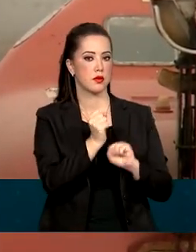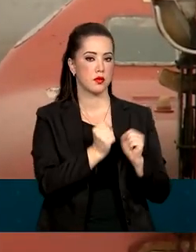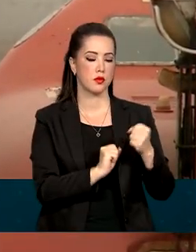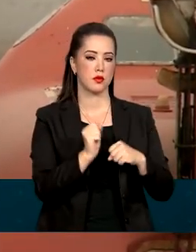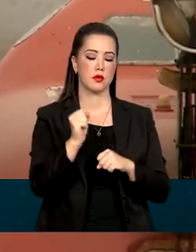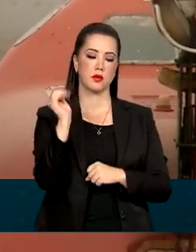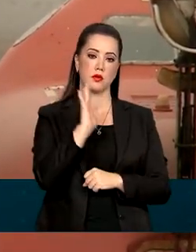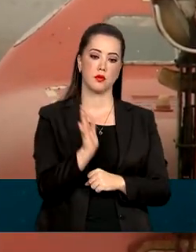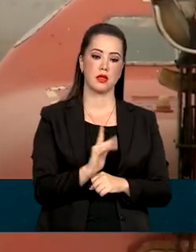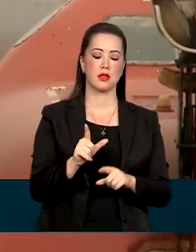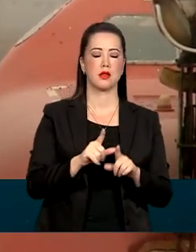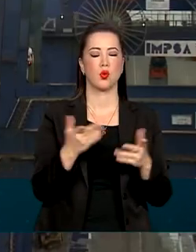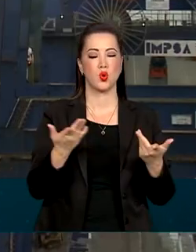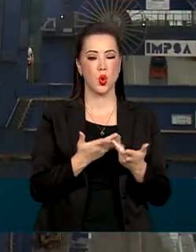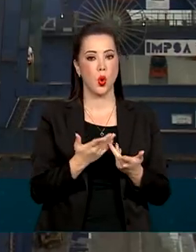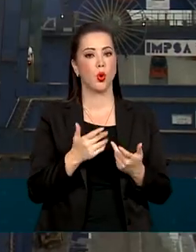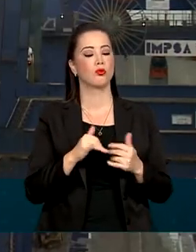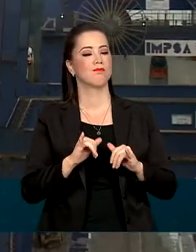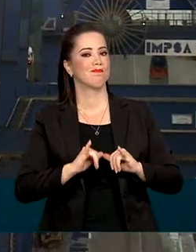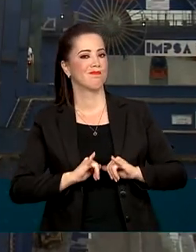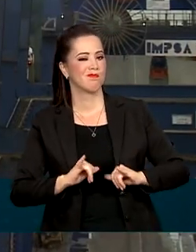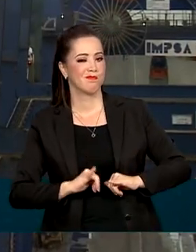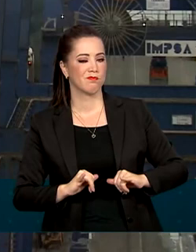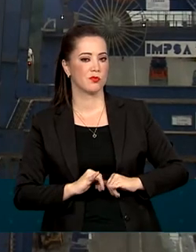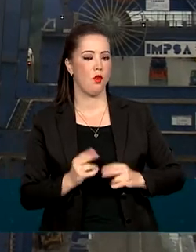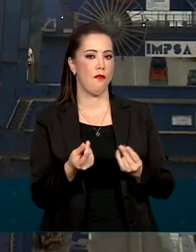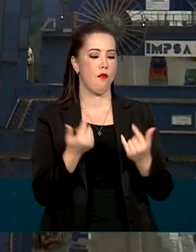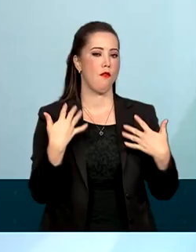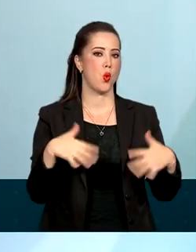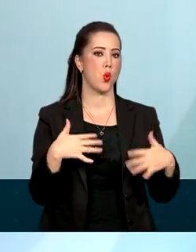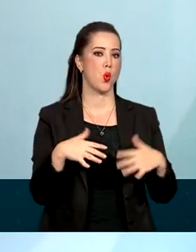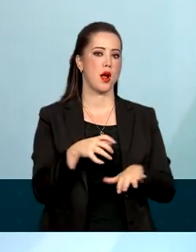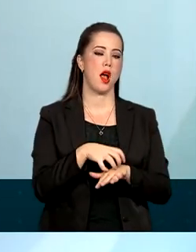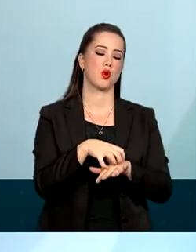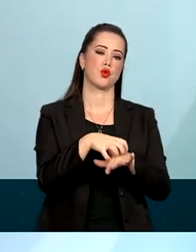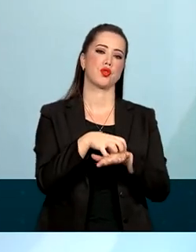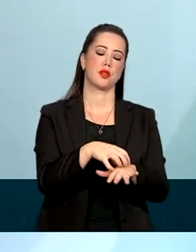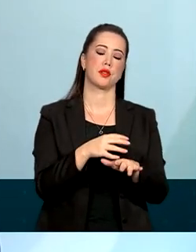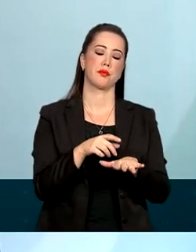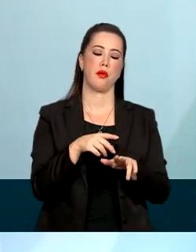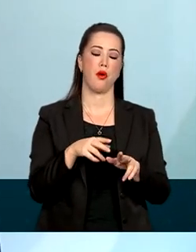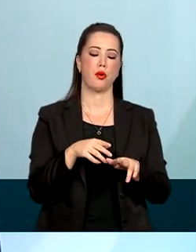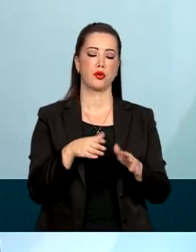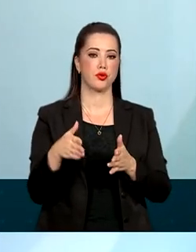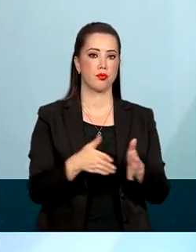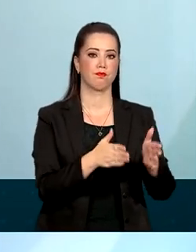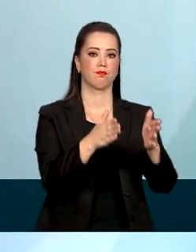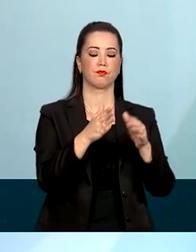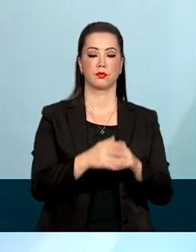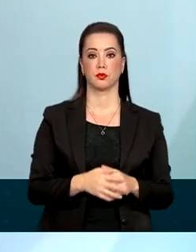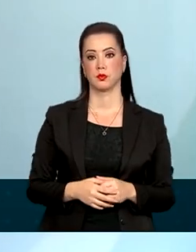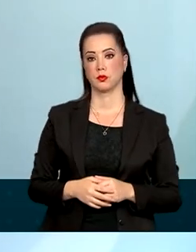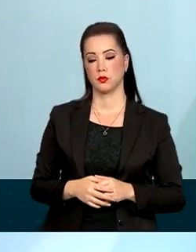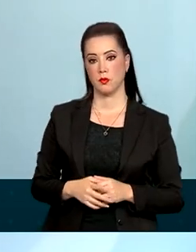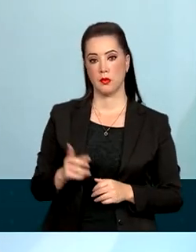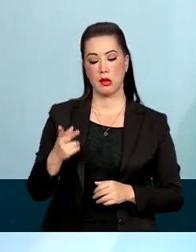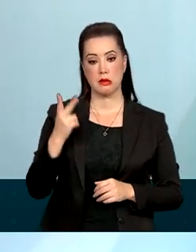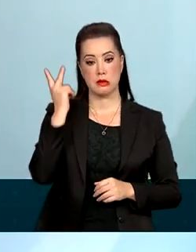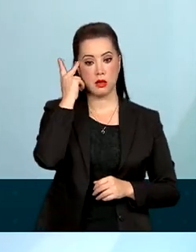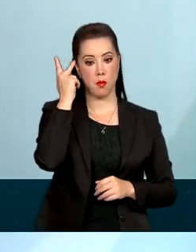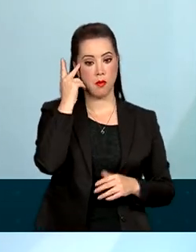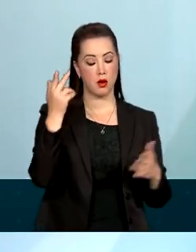que sofre com os impactos dos preços internos de transporte. O Porto de Santos vai passar a estar nas grandes rotas